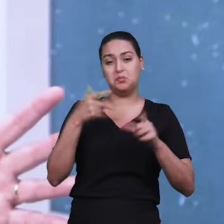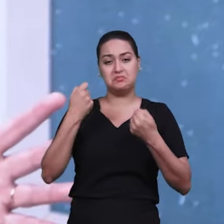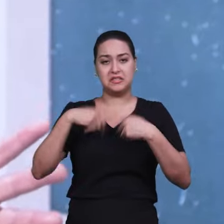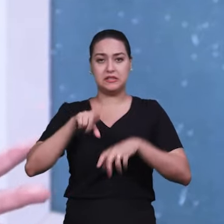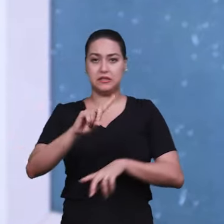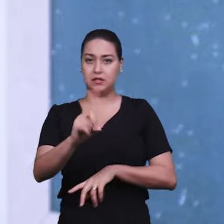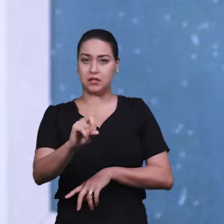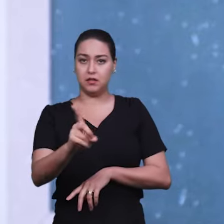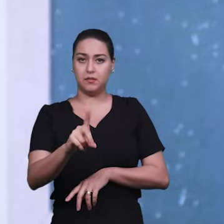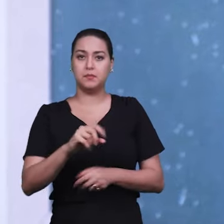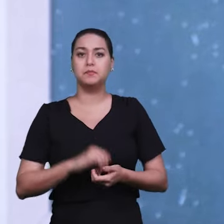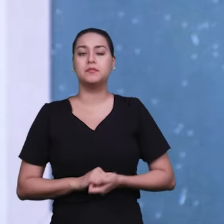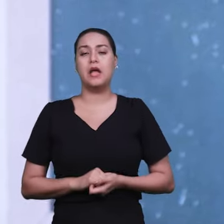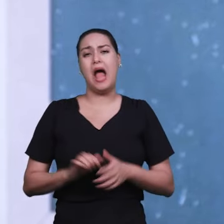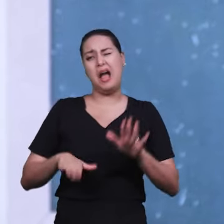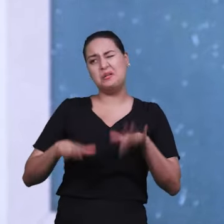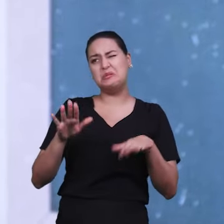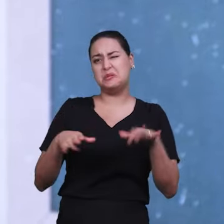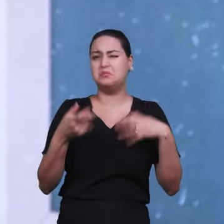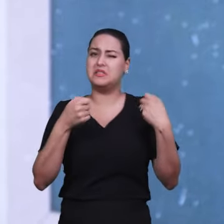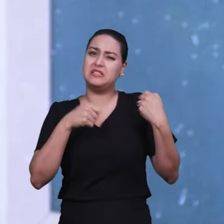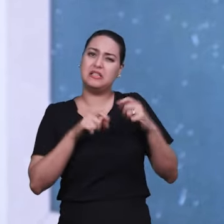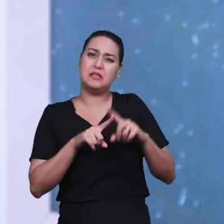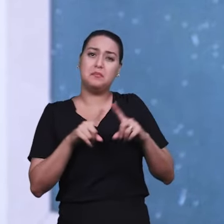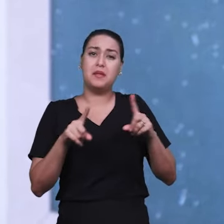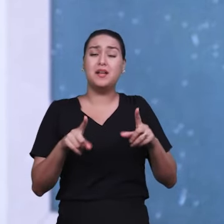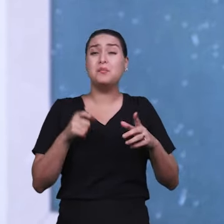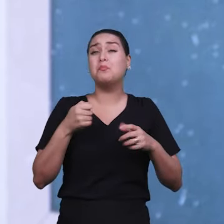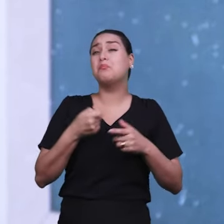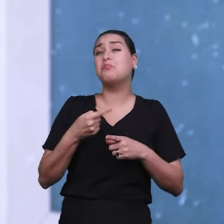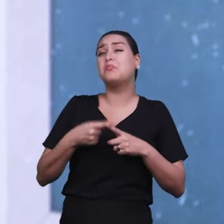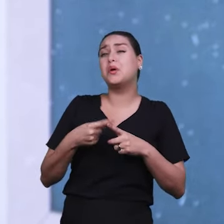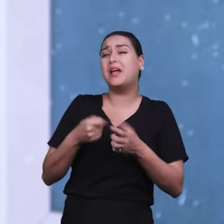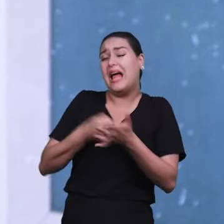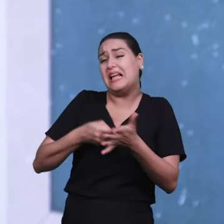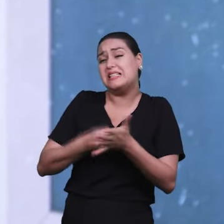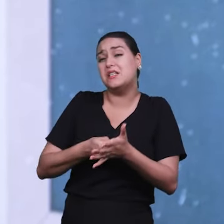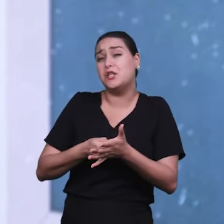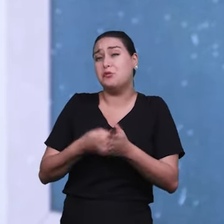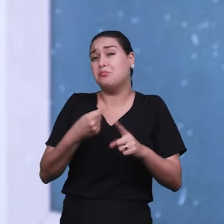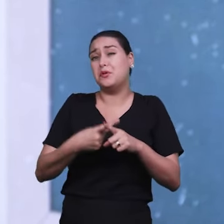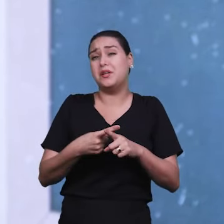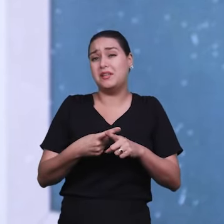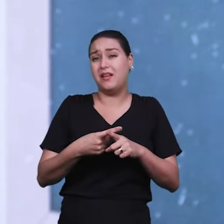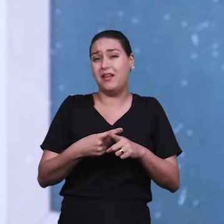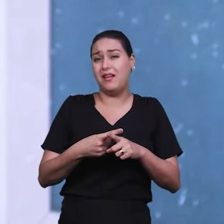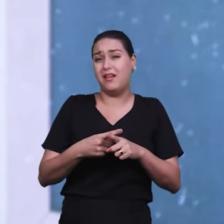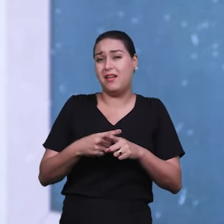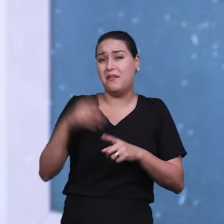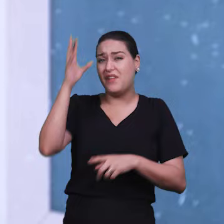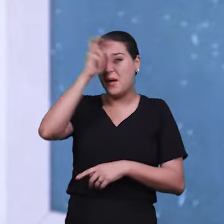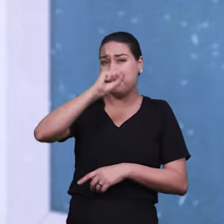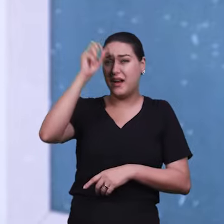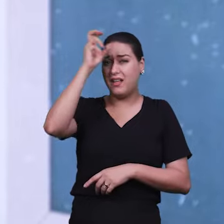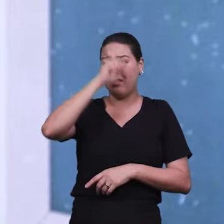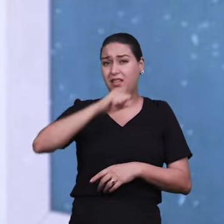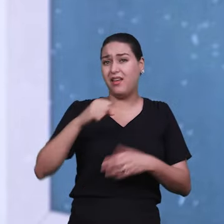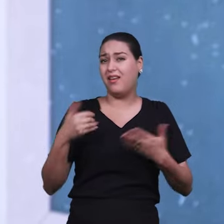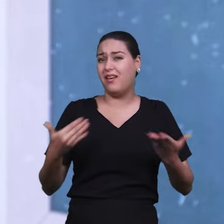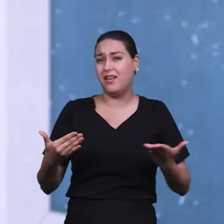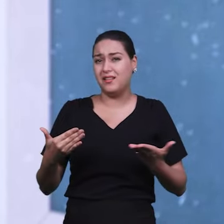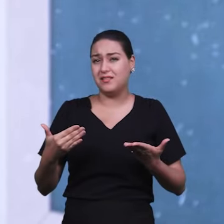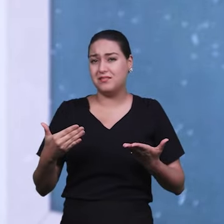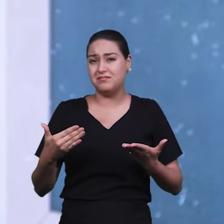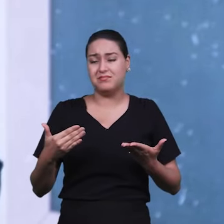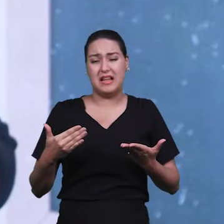exigem também o teste de habilidade específica. O que é que exigem? Que você não vai aprender. Chegar na faculdade, nunca fiz nenhum instrumento, eu vou aprender do zero. Não vai ter